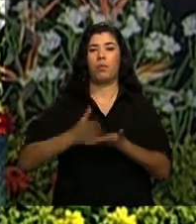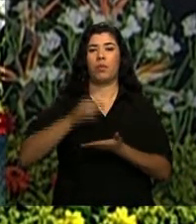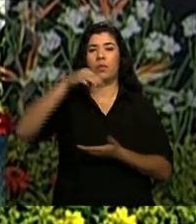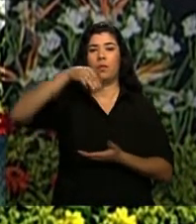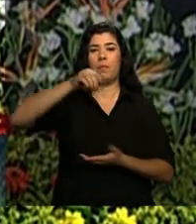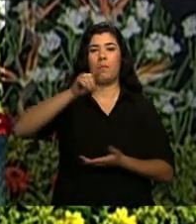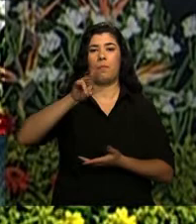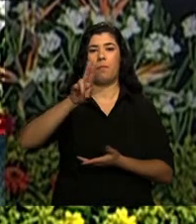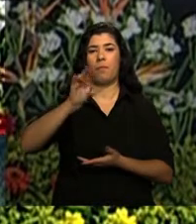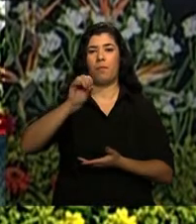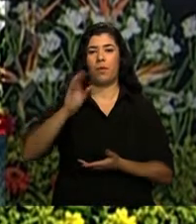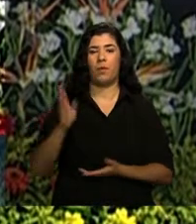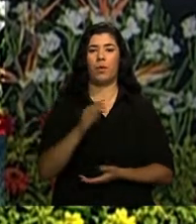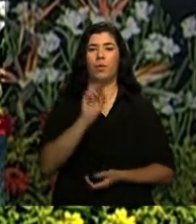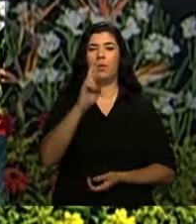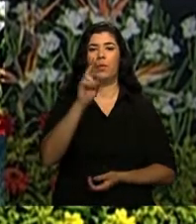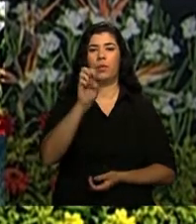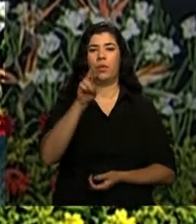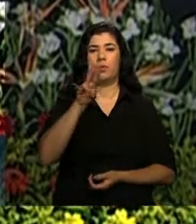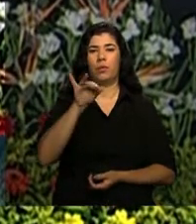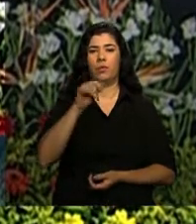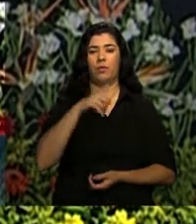Sistema Emovida Web, Ciclo do Sangue.